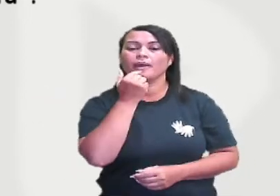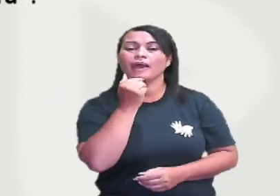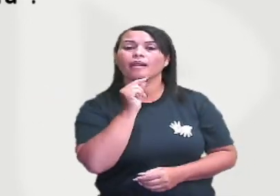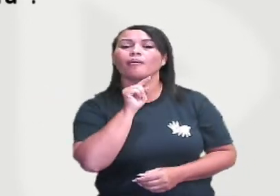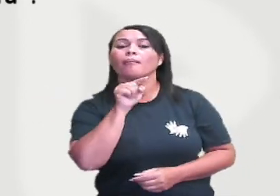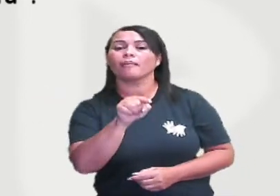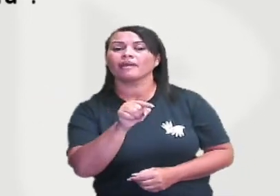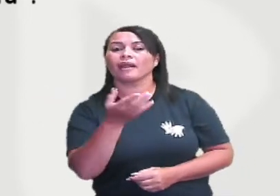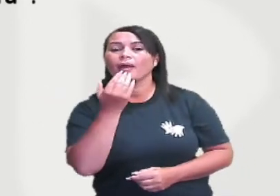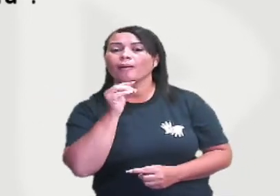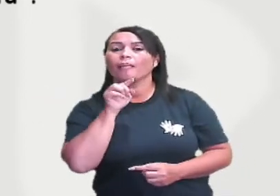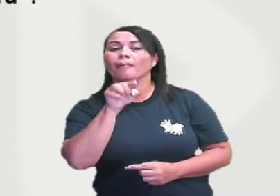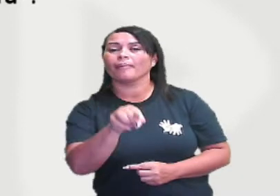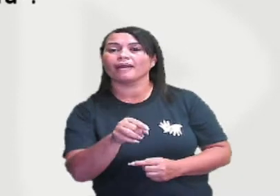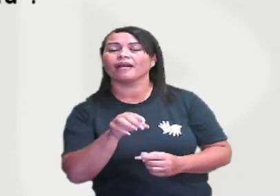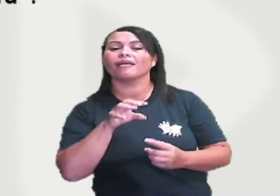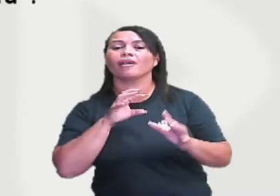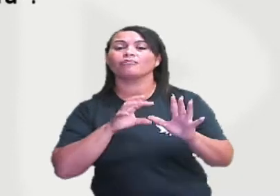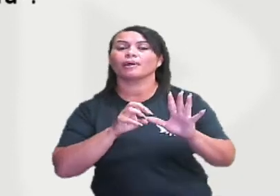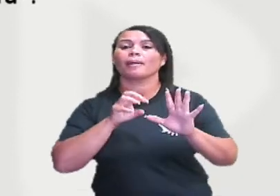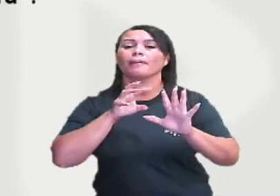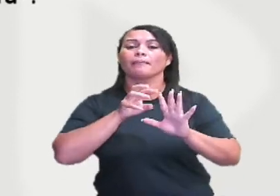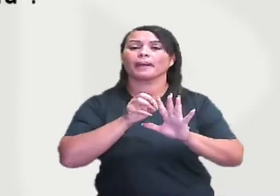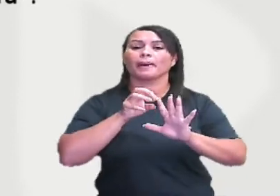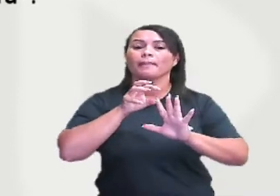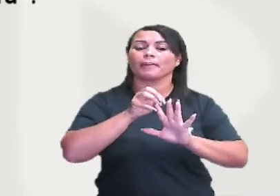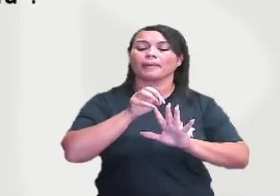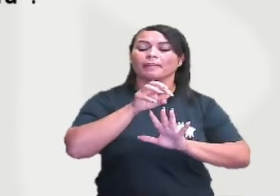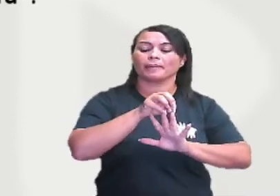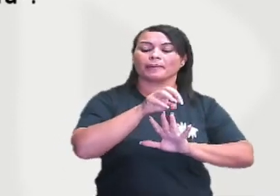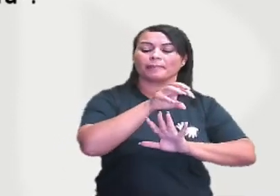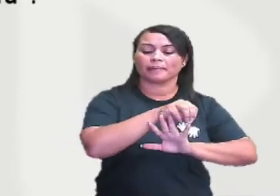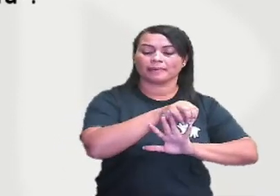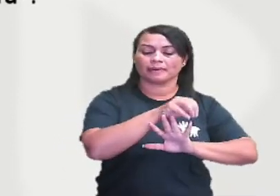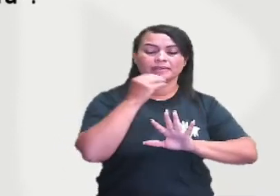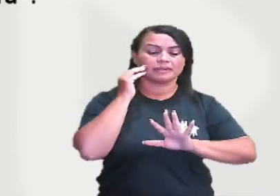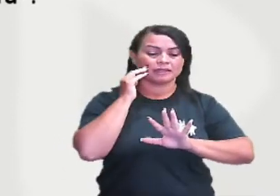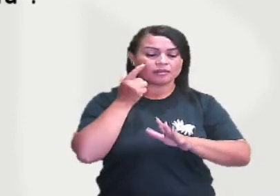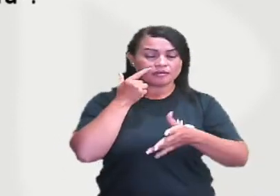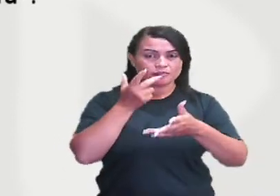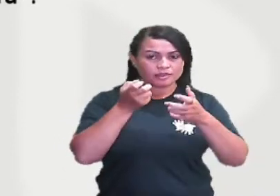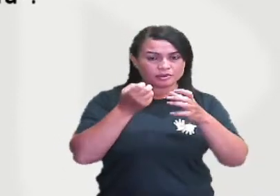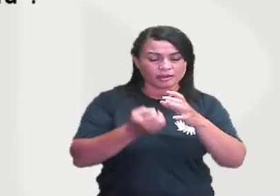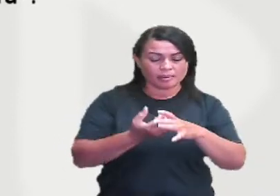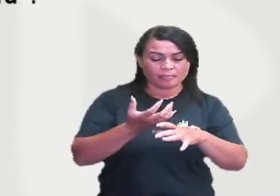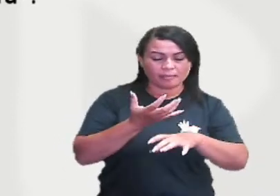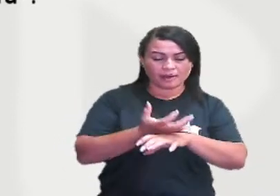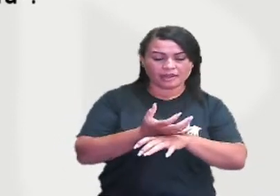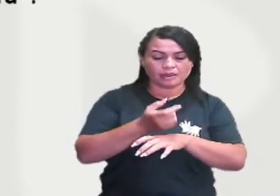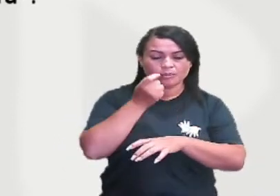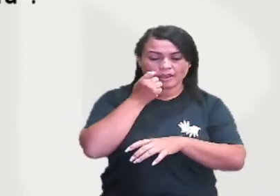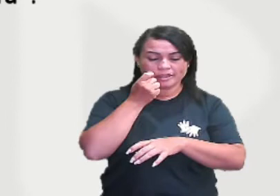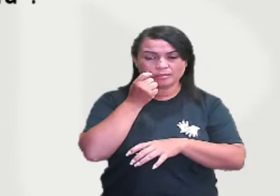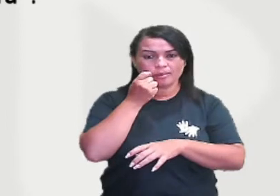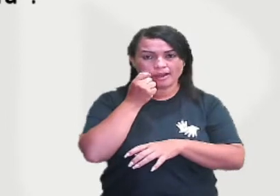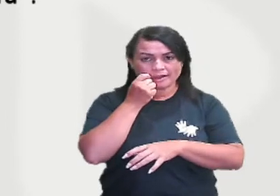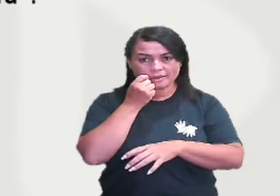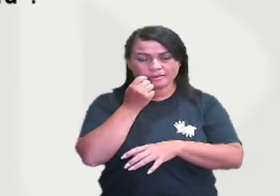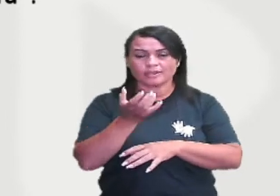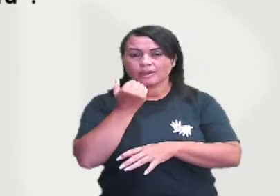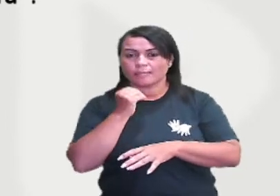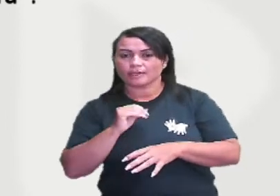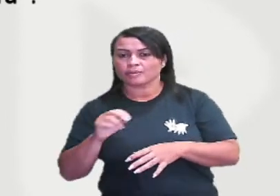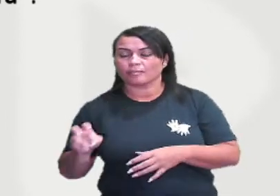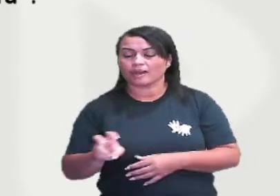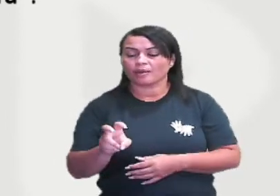Então aí a gente consegue ver a planta servindo de alimento para o ratinho, que vai servir